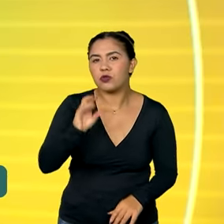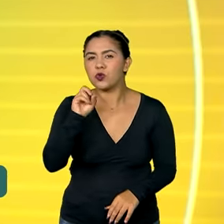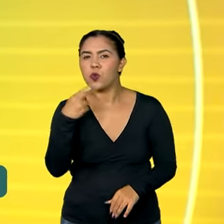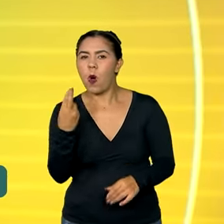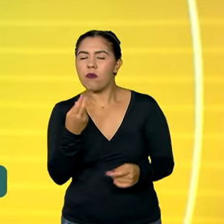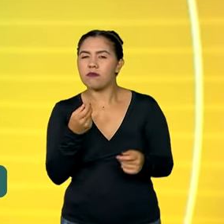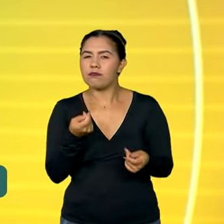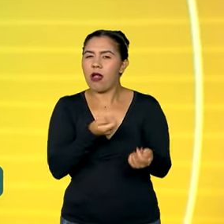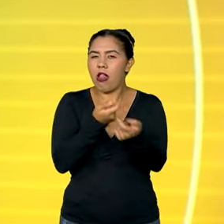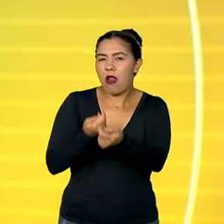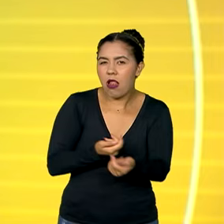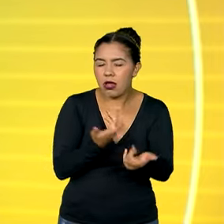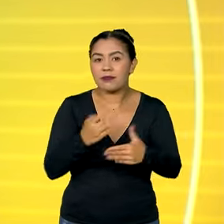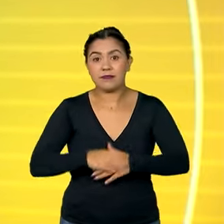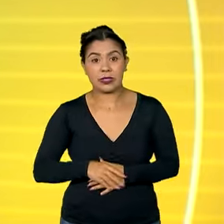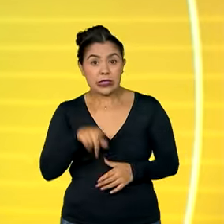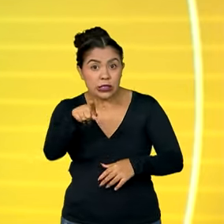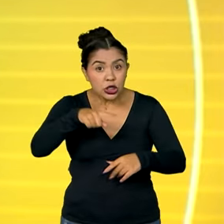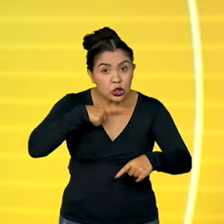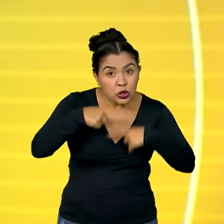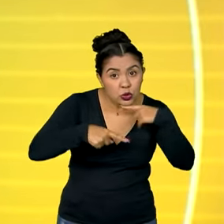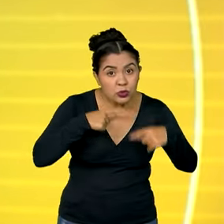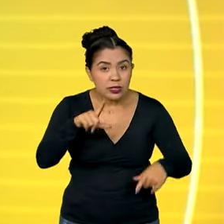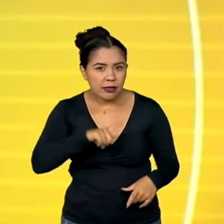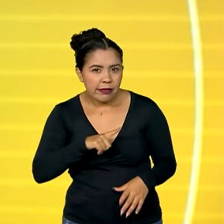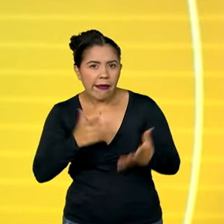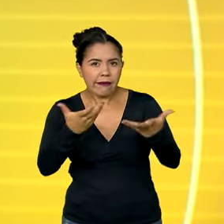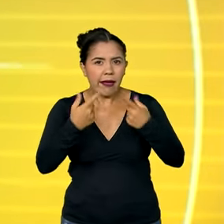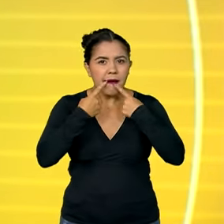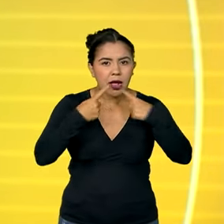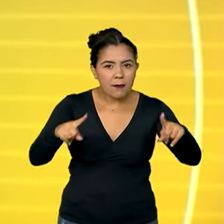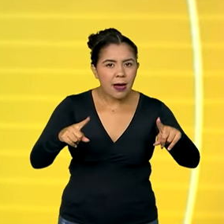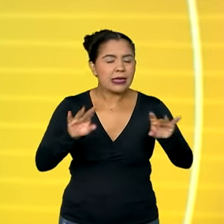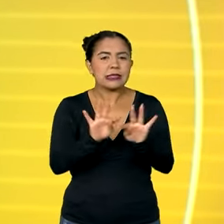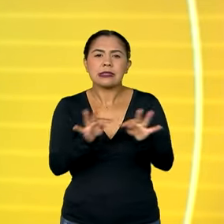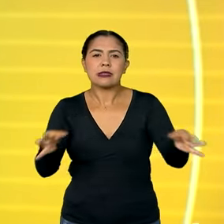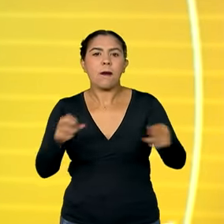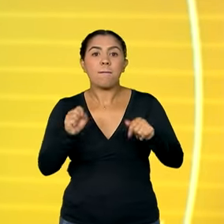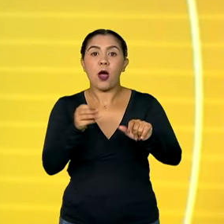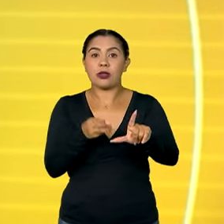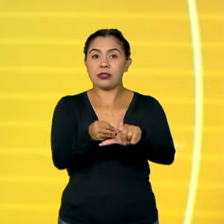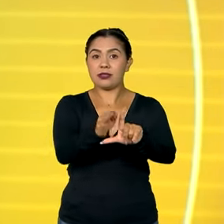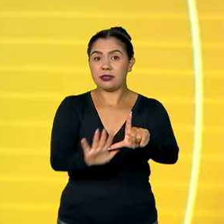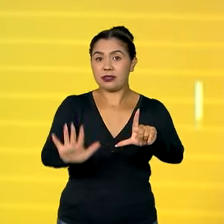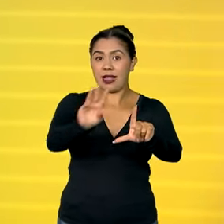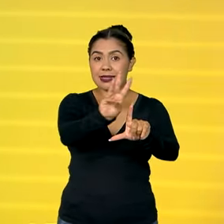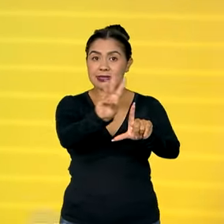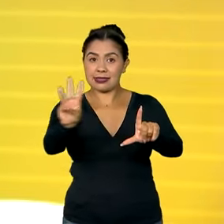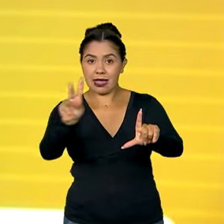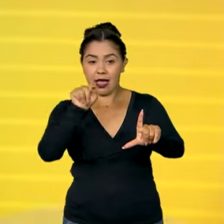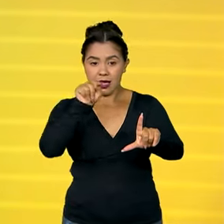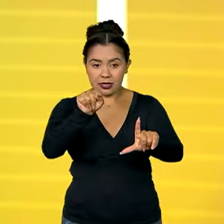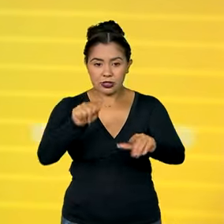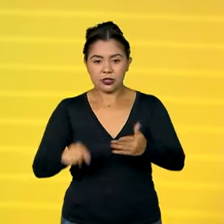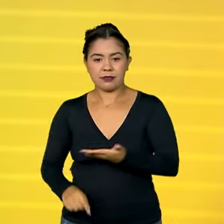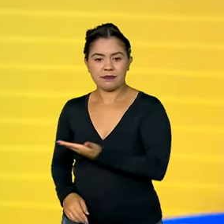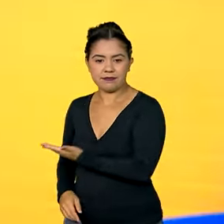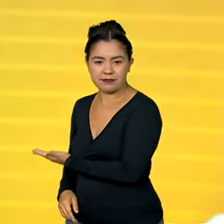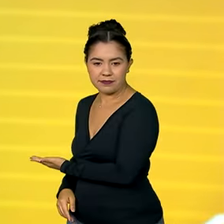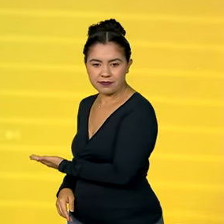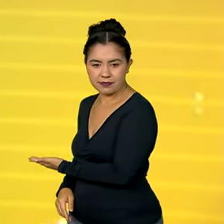Pois é, em caso de dúvidas e reclamações, basta acessar o site do Inmetro ou você pode ligar no